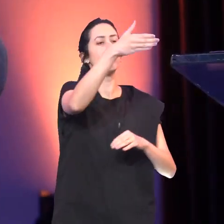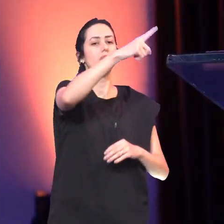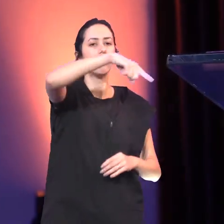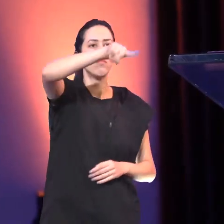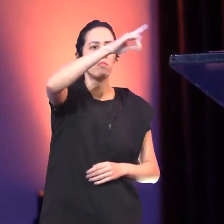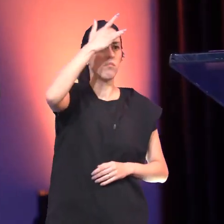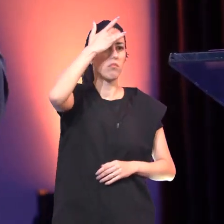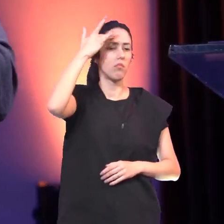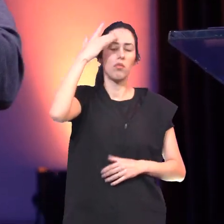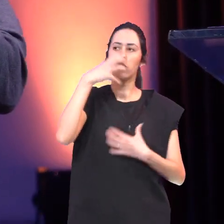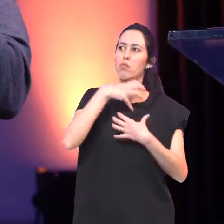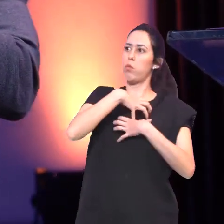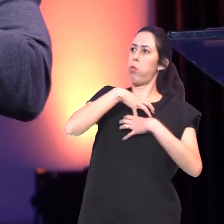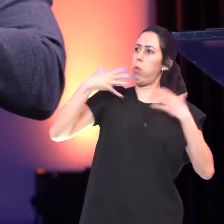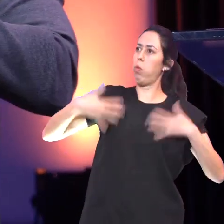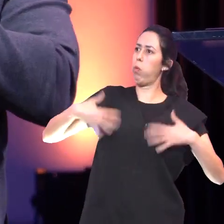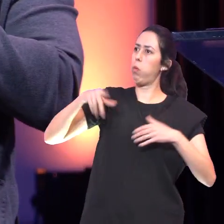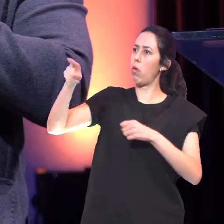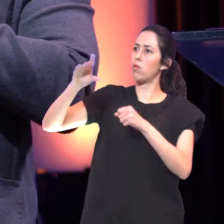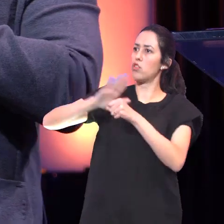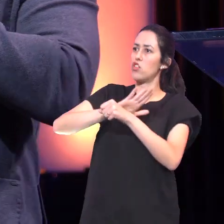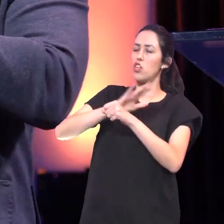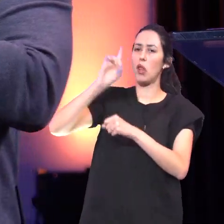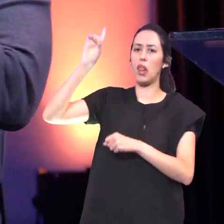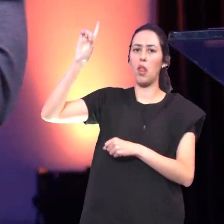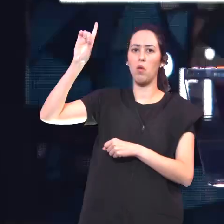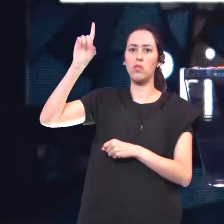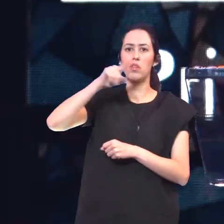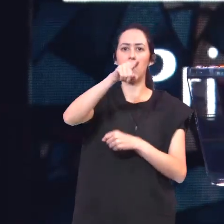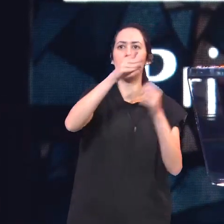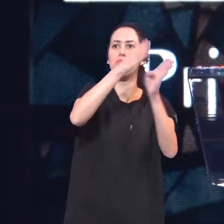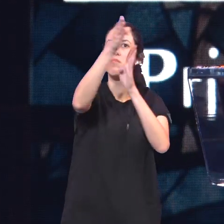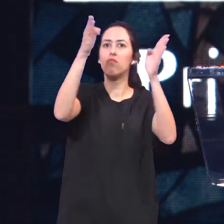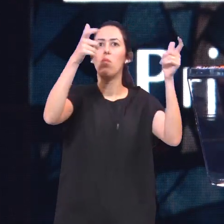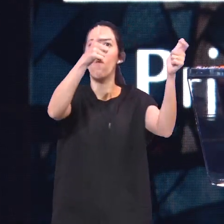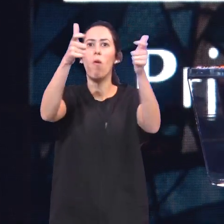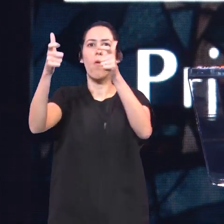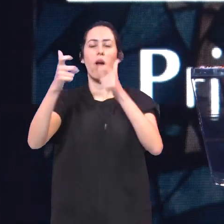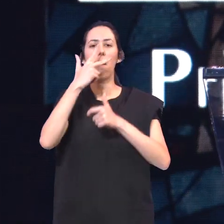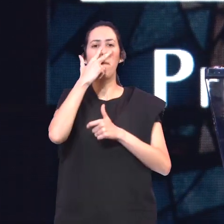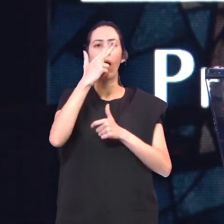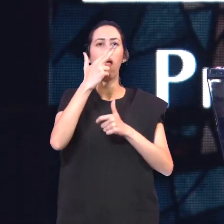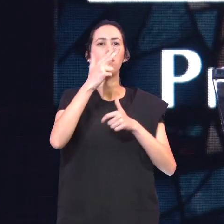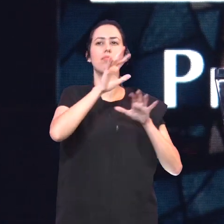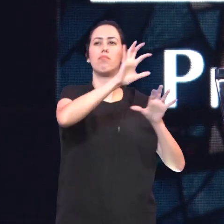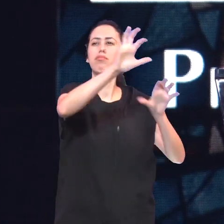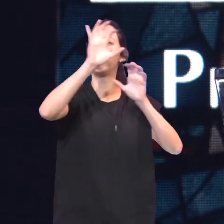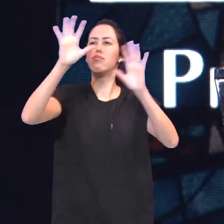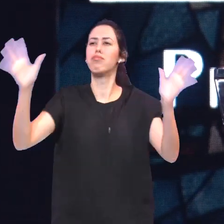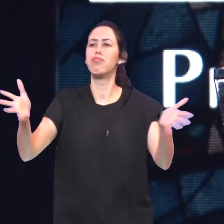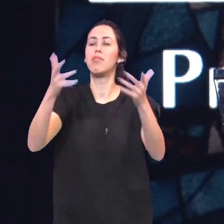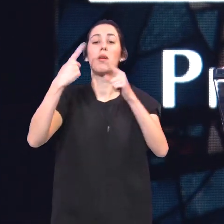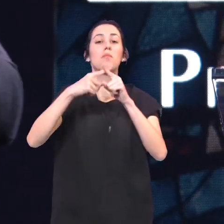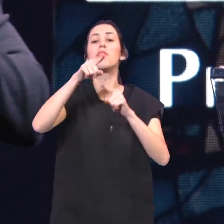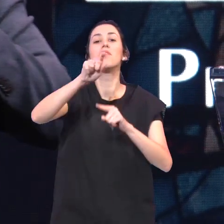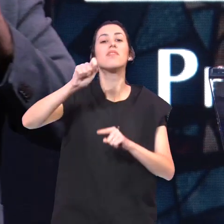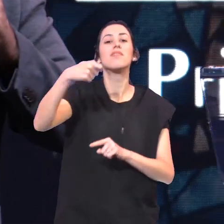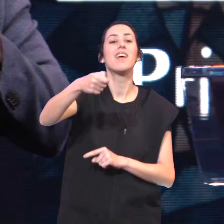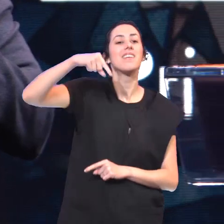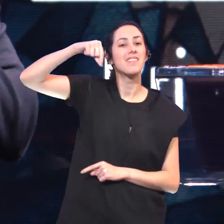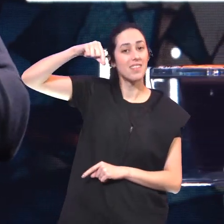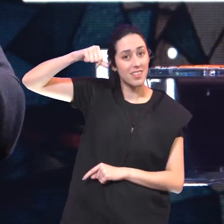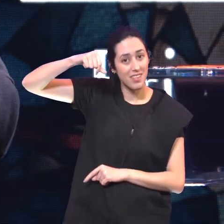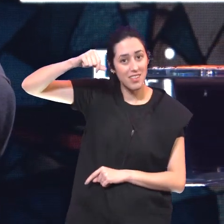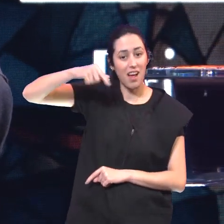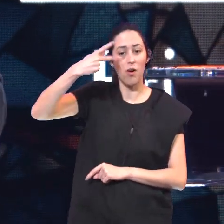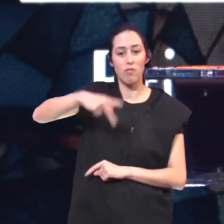Derrete Onde você Chega A vida Tem sabor Porque você Porque Você sal Porque você é sal Nessa